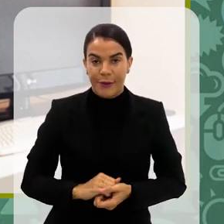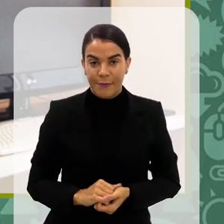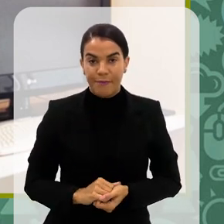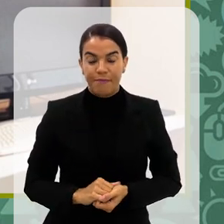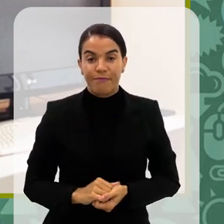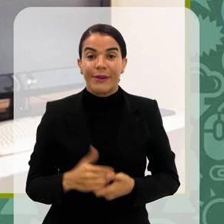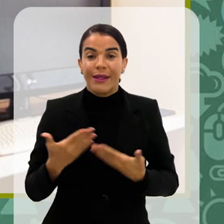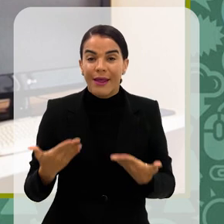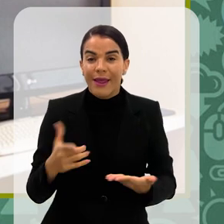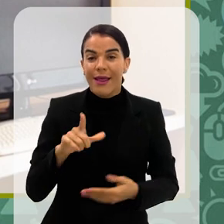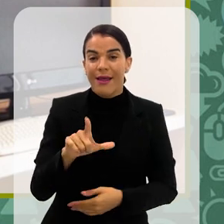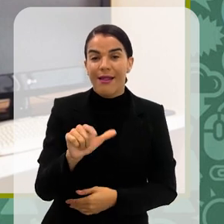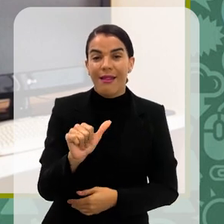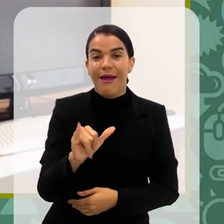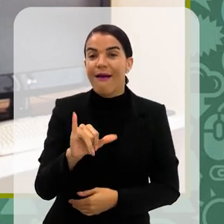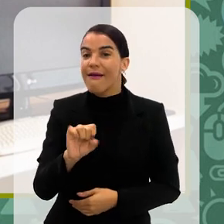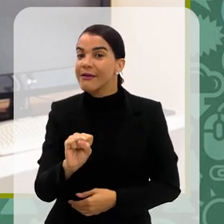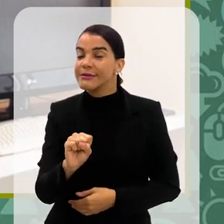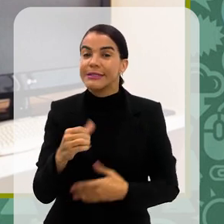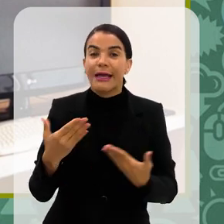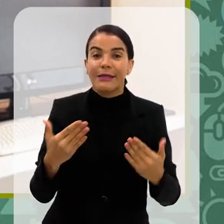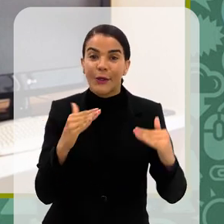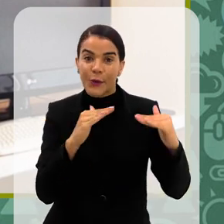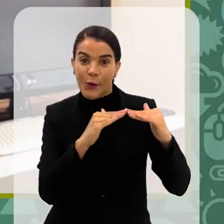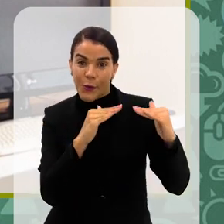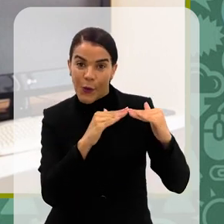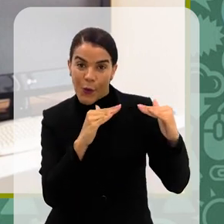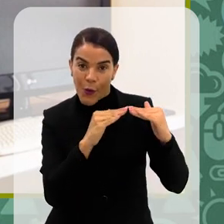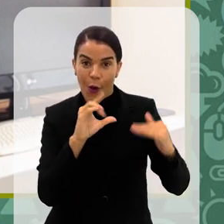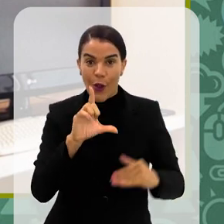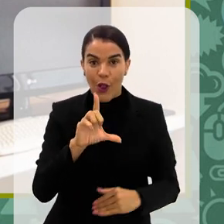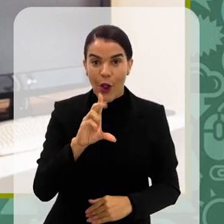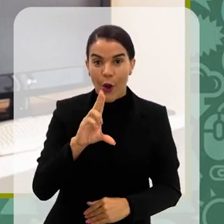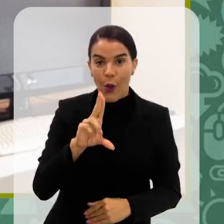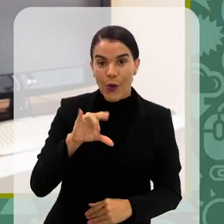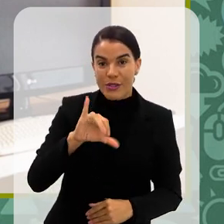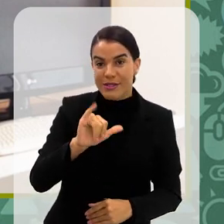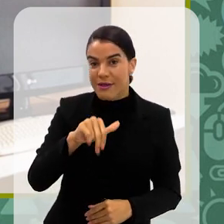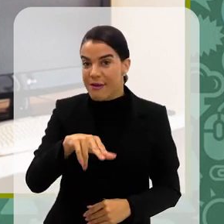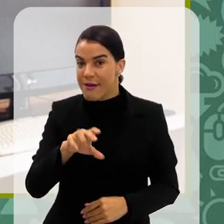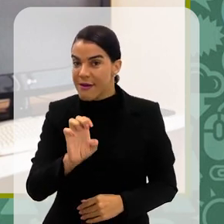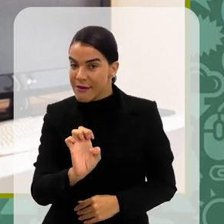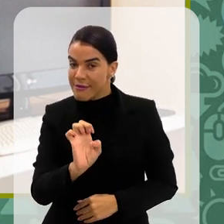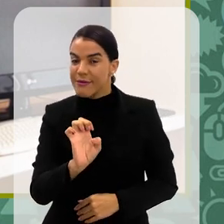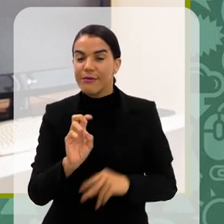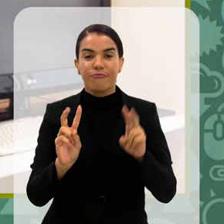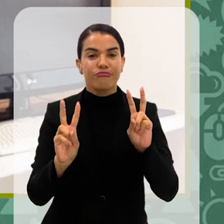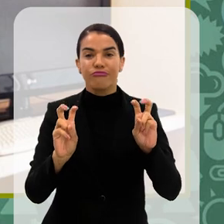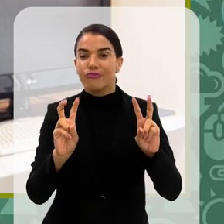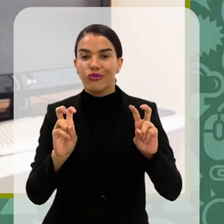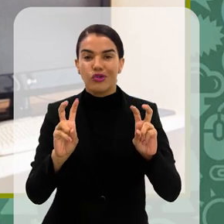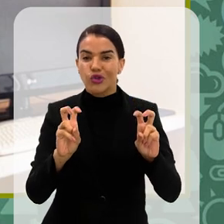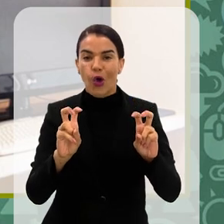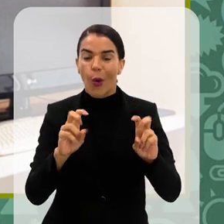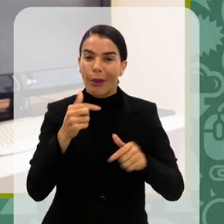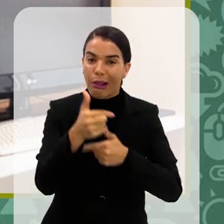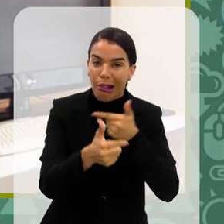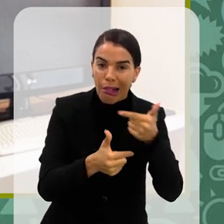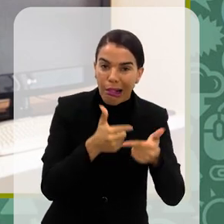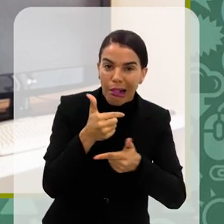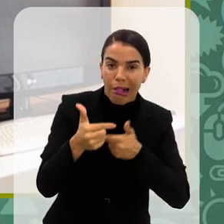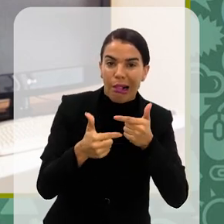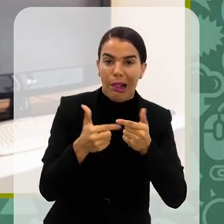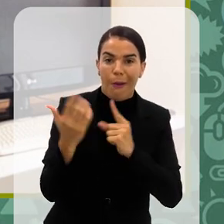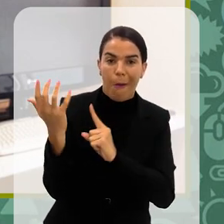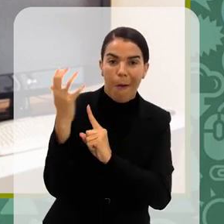aí, Laís, eu queria saber de você, se você concorda com a Luciane também, tanto nessa questão de cobrança feminina,